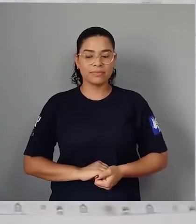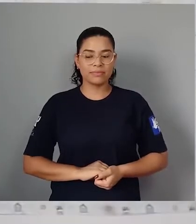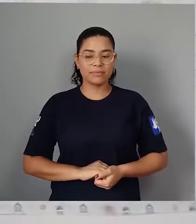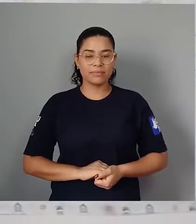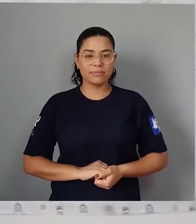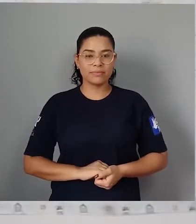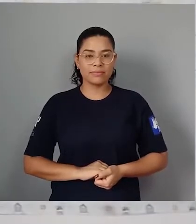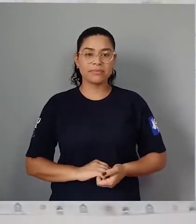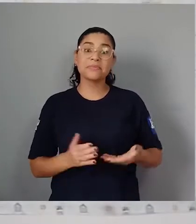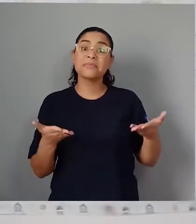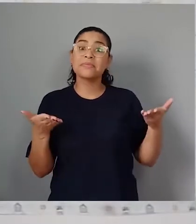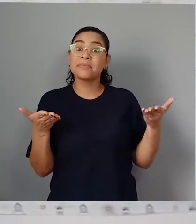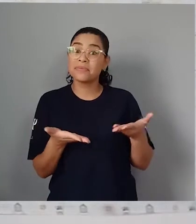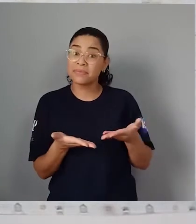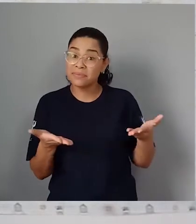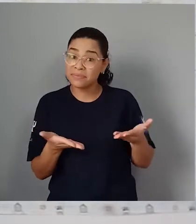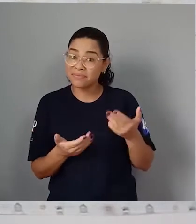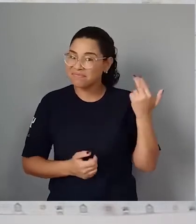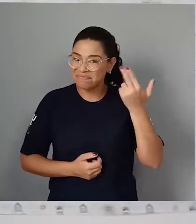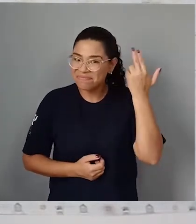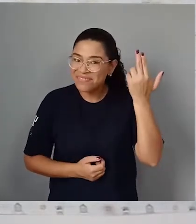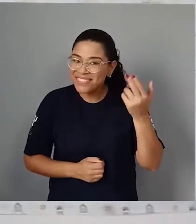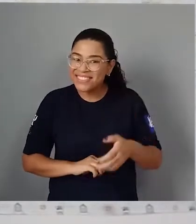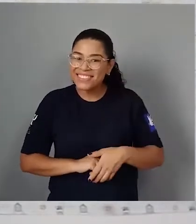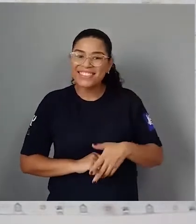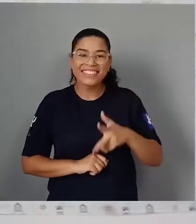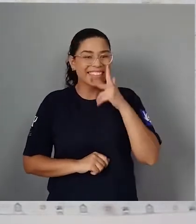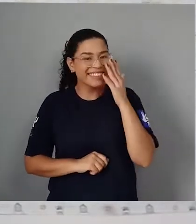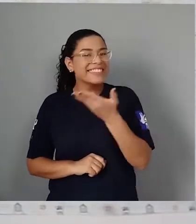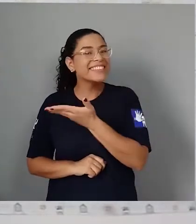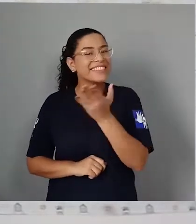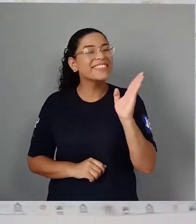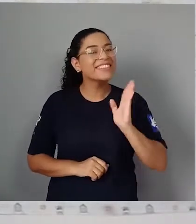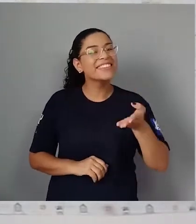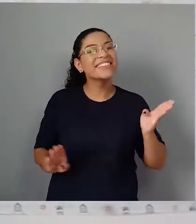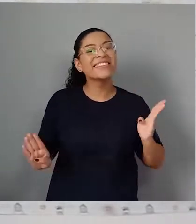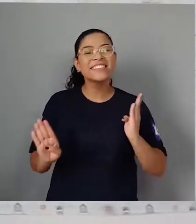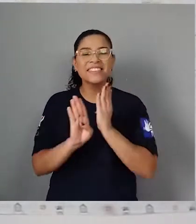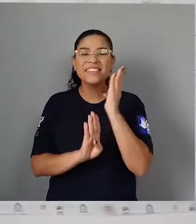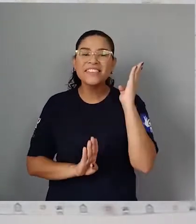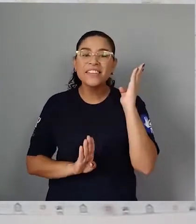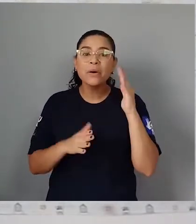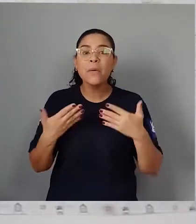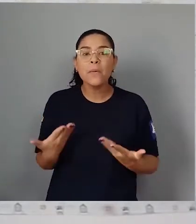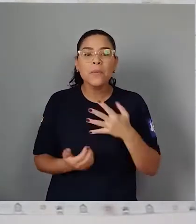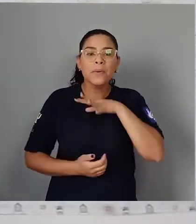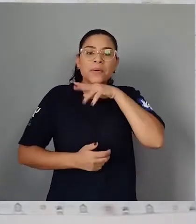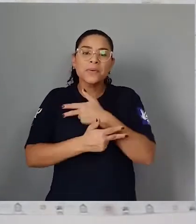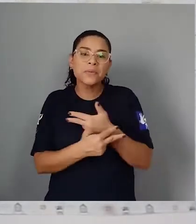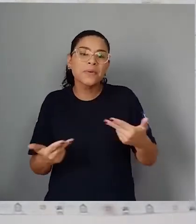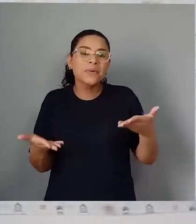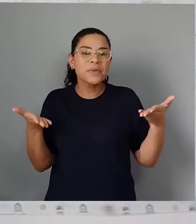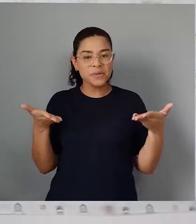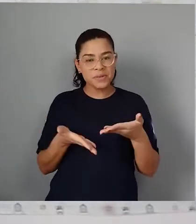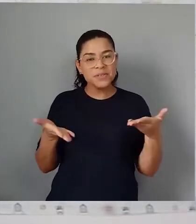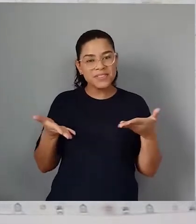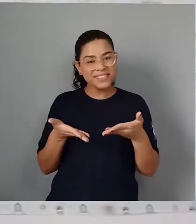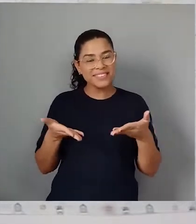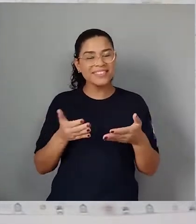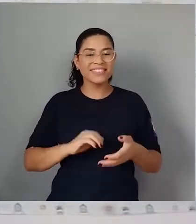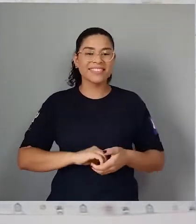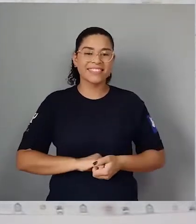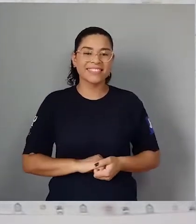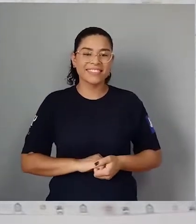Agora não tem jeito, né? Eu acho que vocês já descobriram qual é o nosso bichinho de hoje É isso aí!